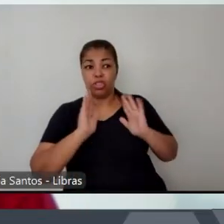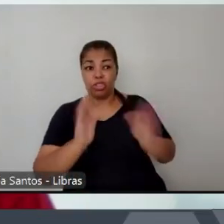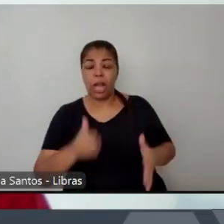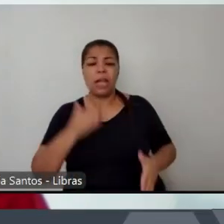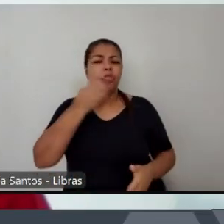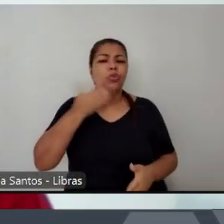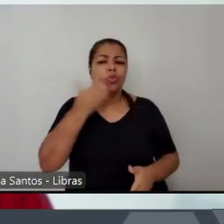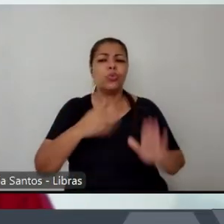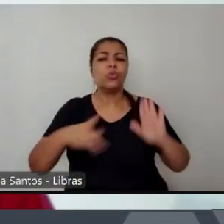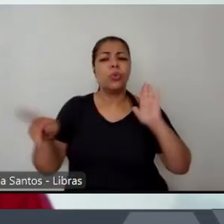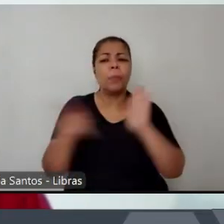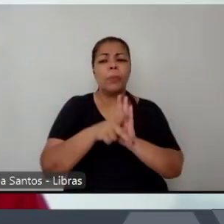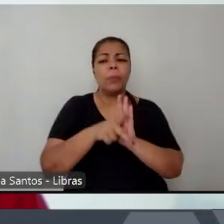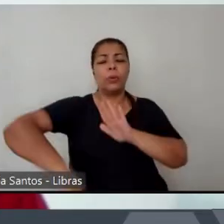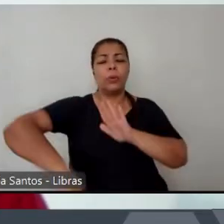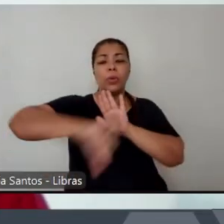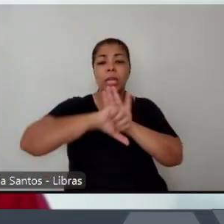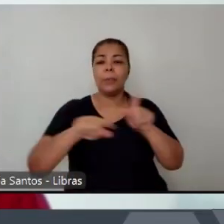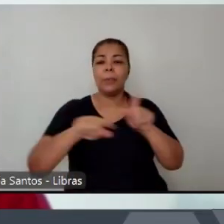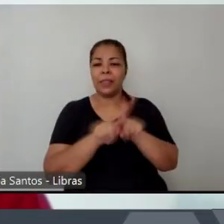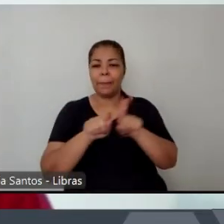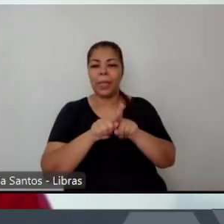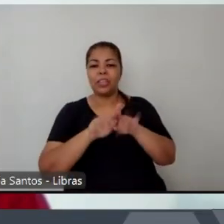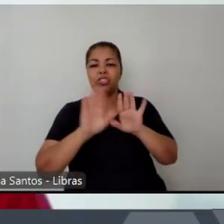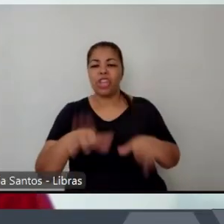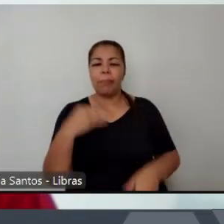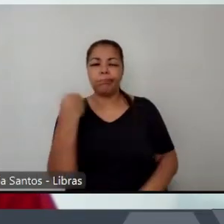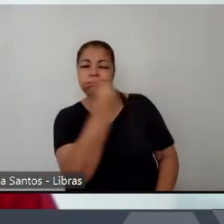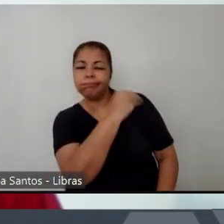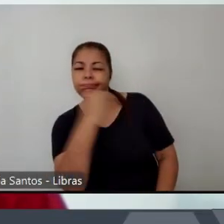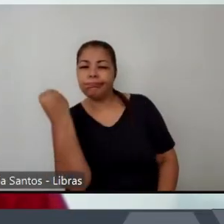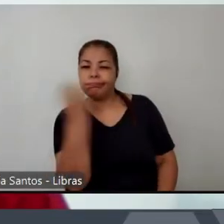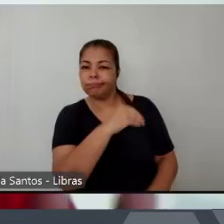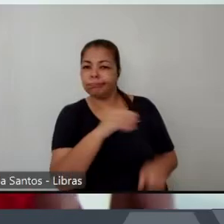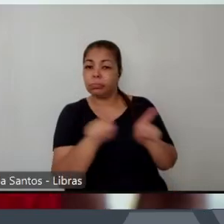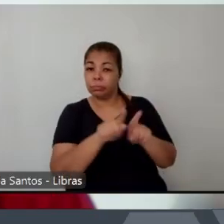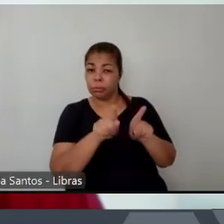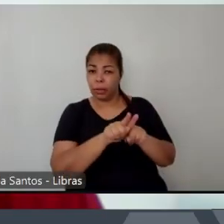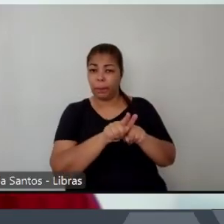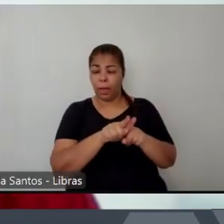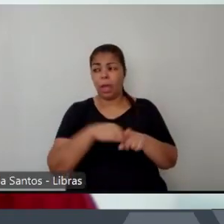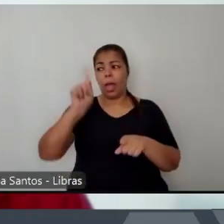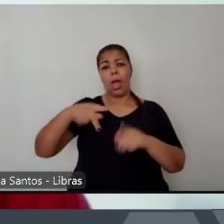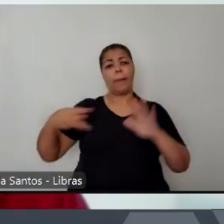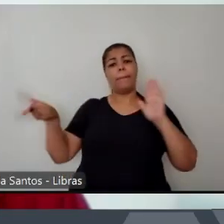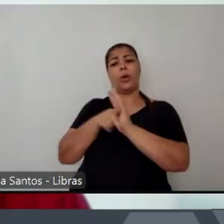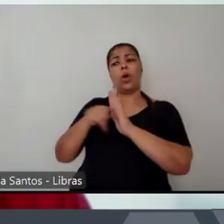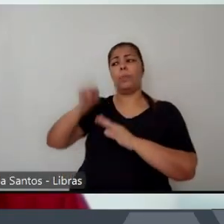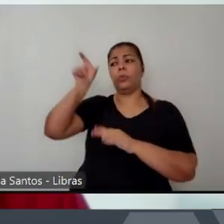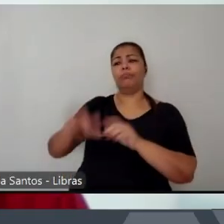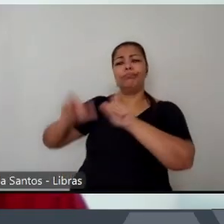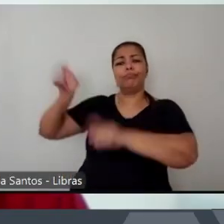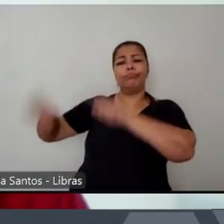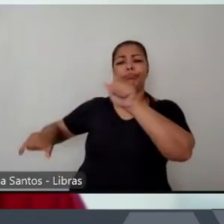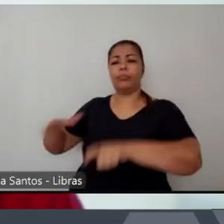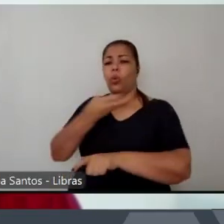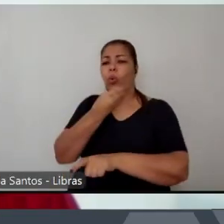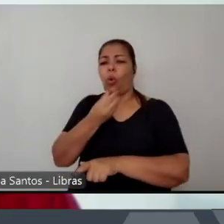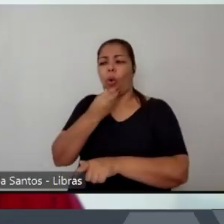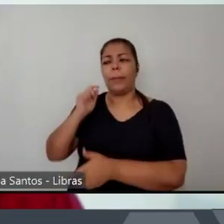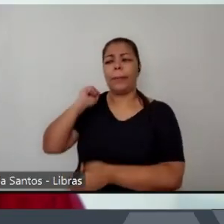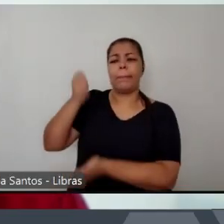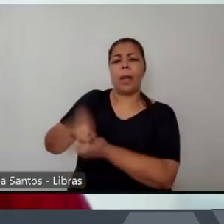sedutor para essas masculinidades uma sociedade que usava a violência como